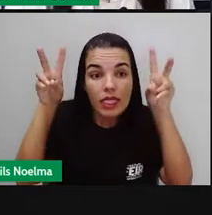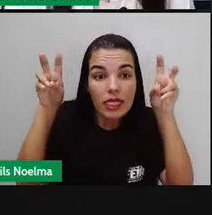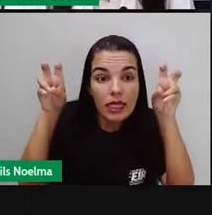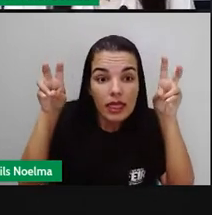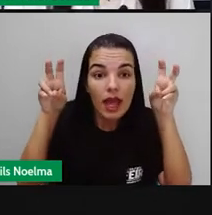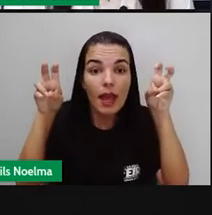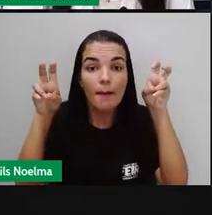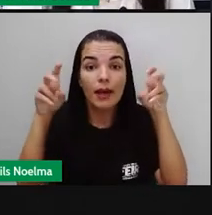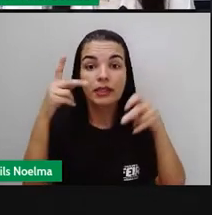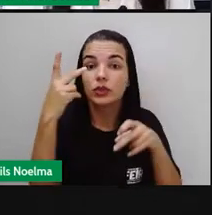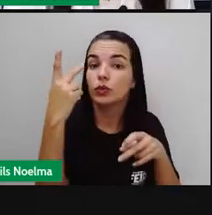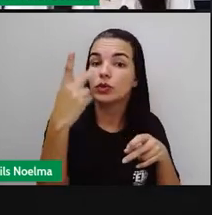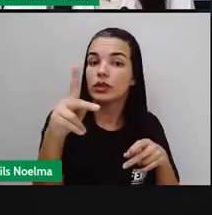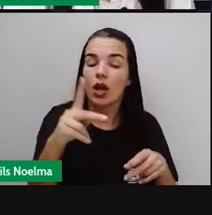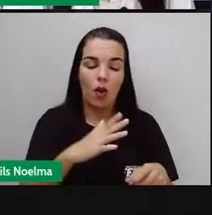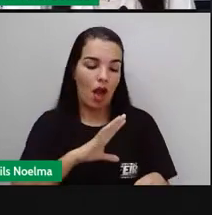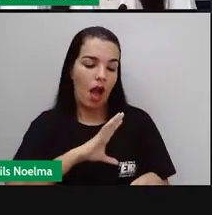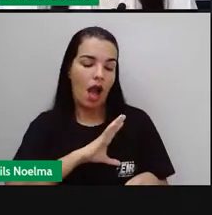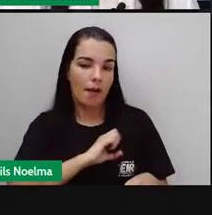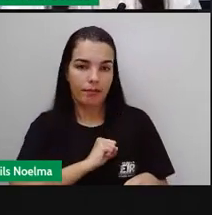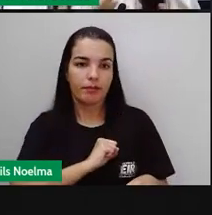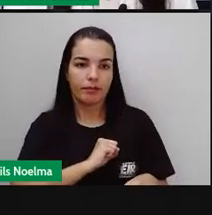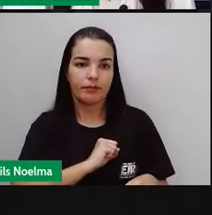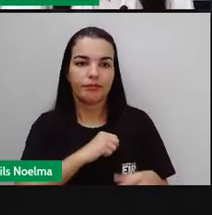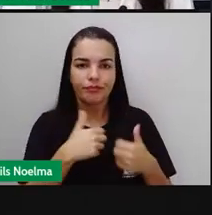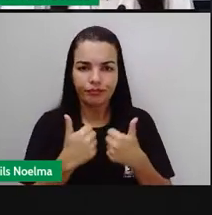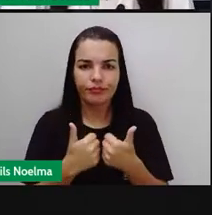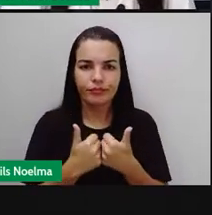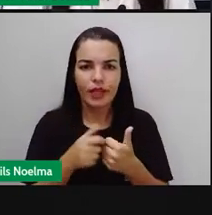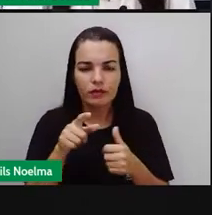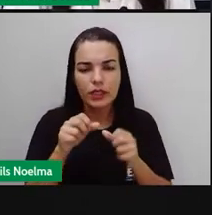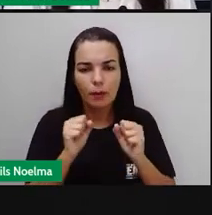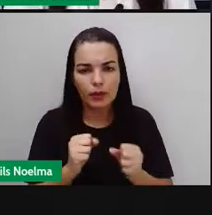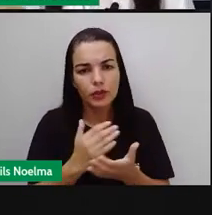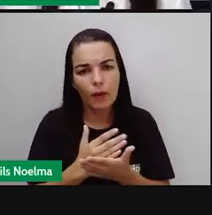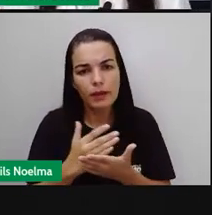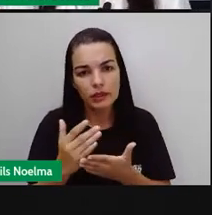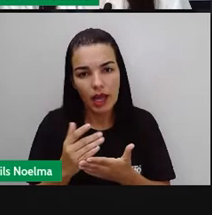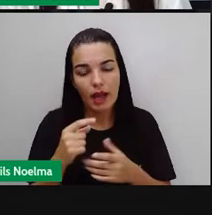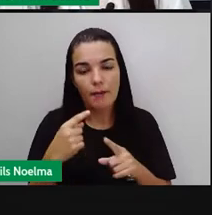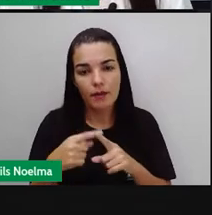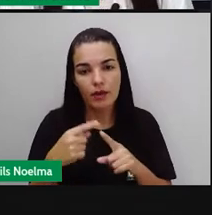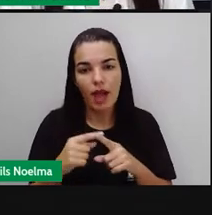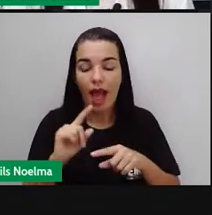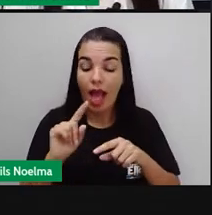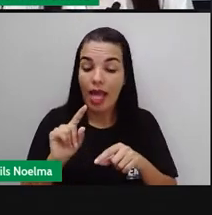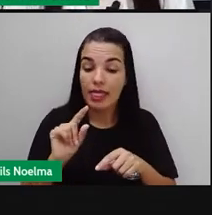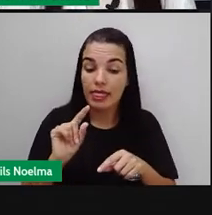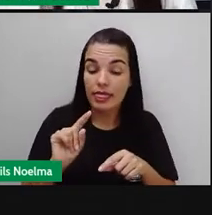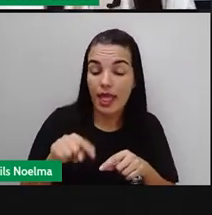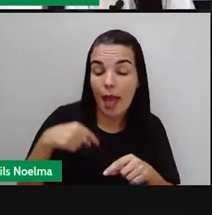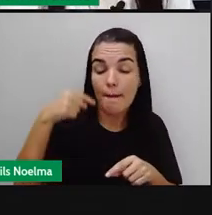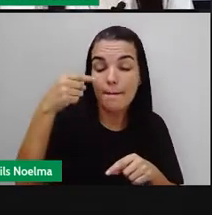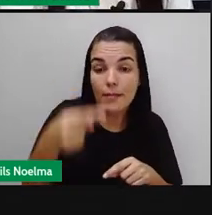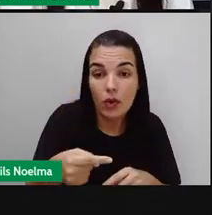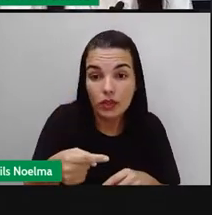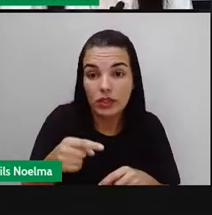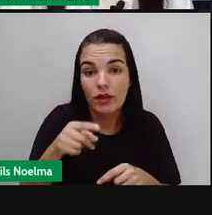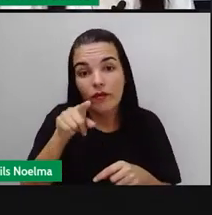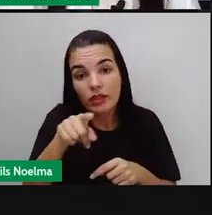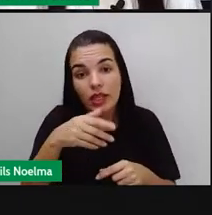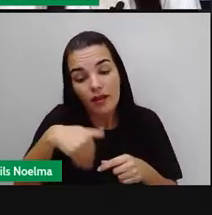iniciar a ler com esses livros que te agradam, você vai tomando o gosto pela leitura. E os outros livros que você, antes, não